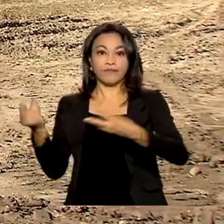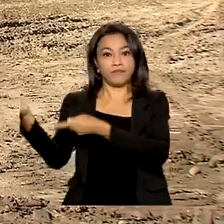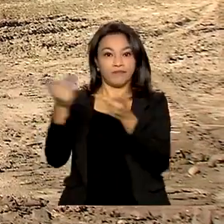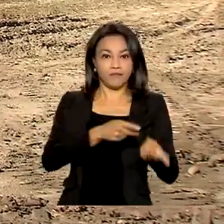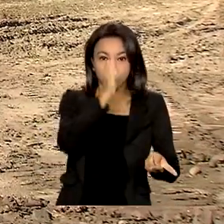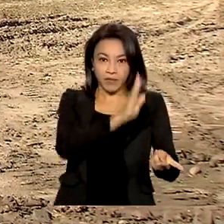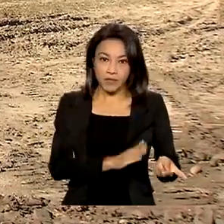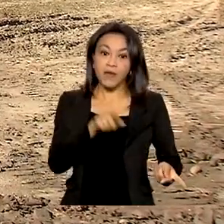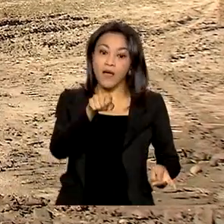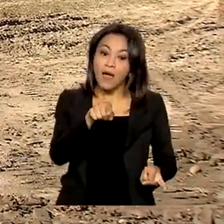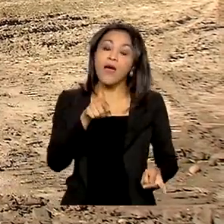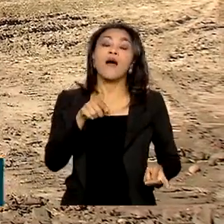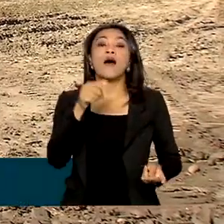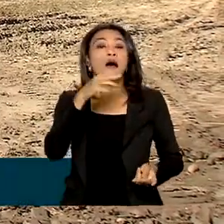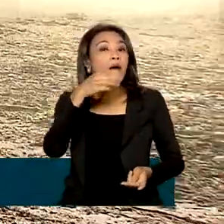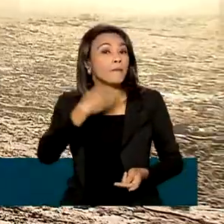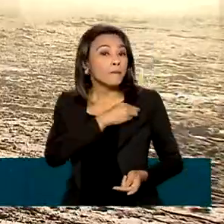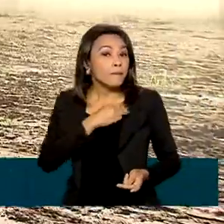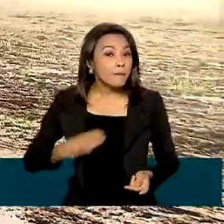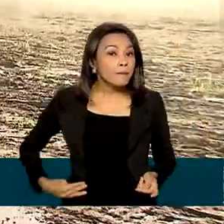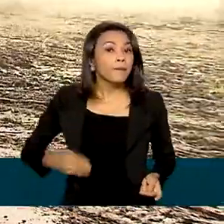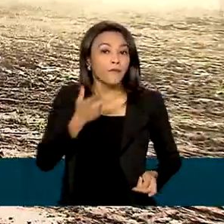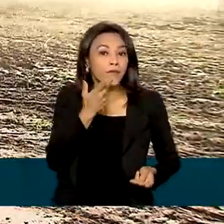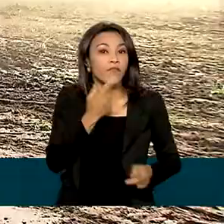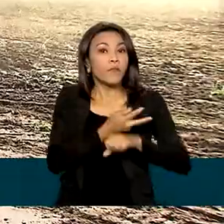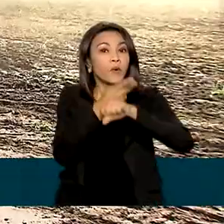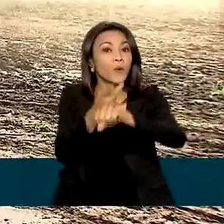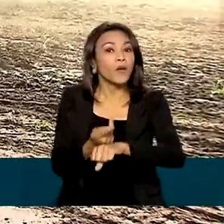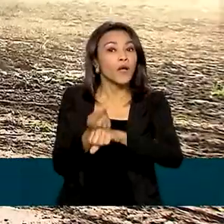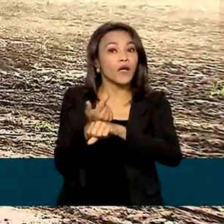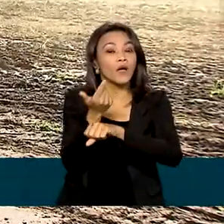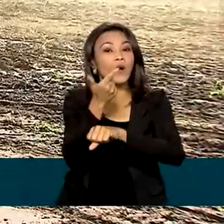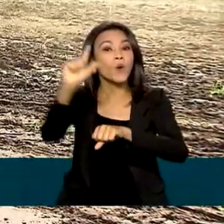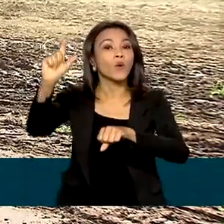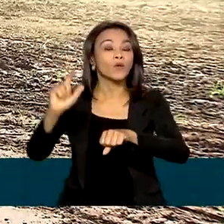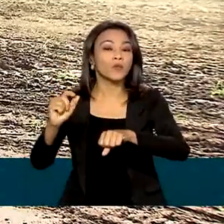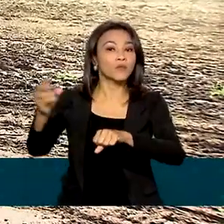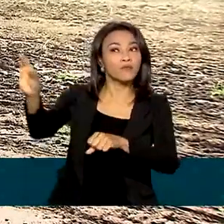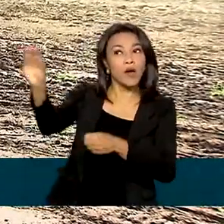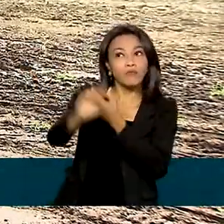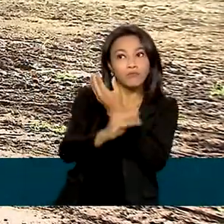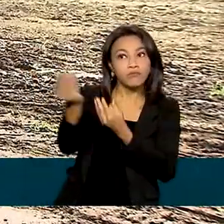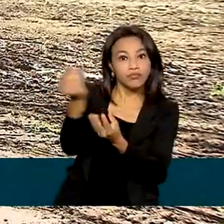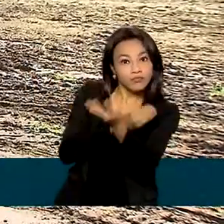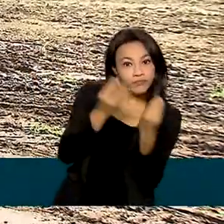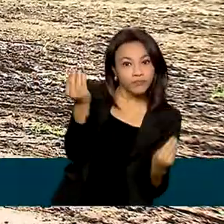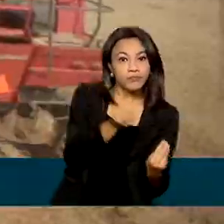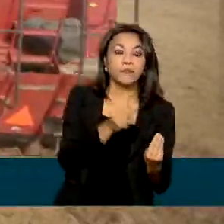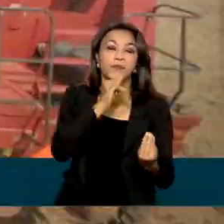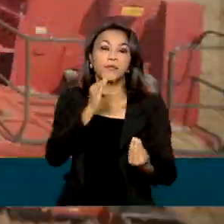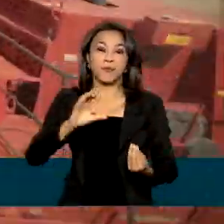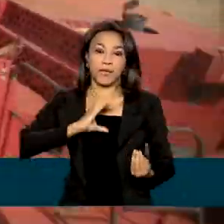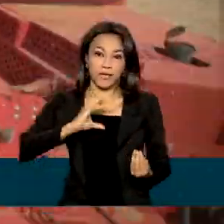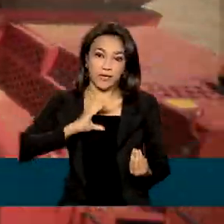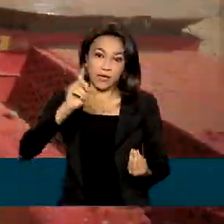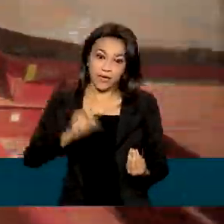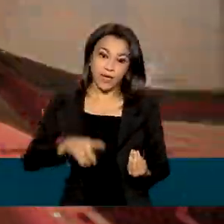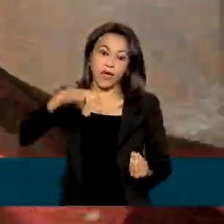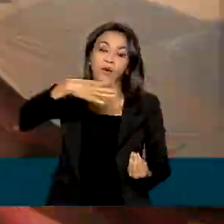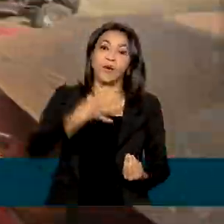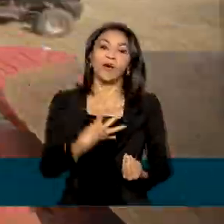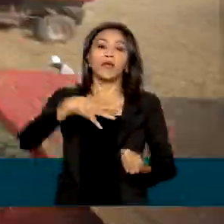país vai buscar outros fornecedores, como o Canadá. Em 2021, os fertilizantes representaram 49